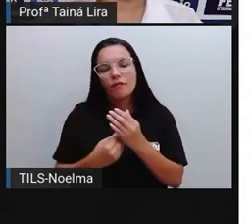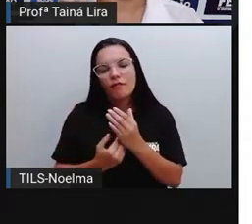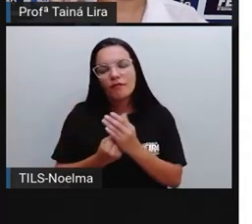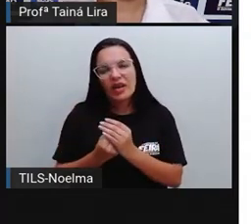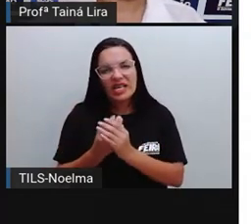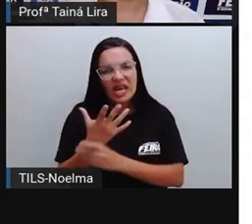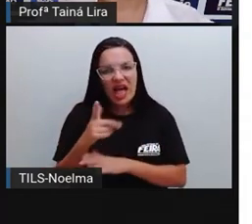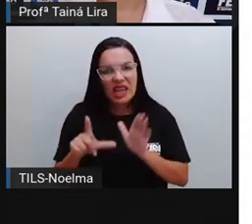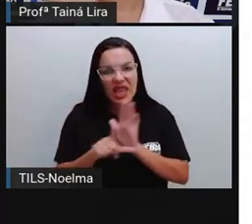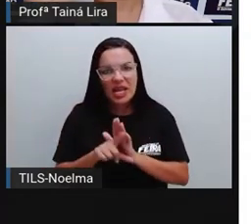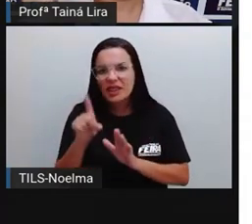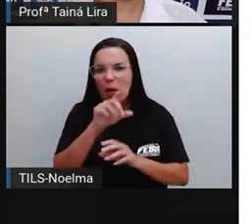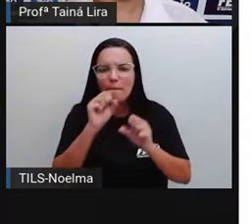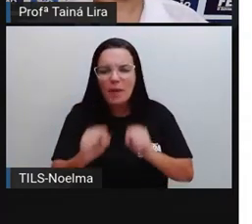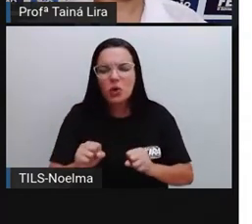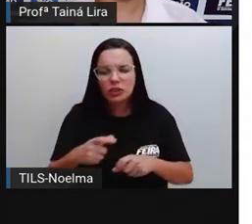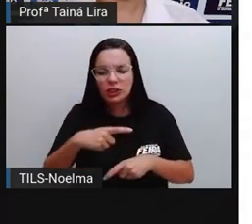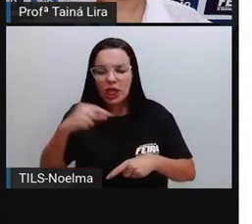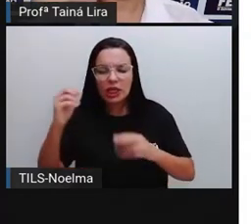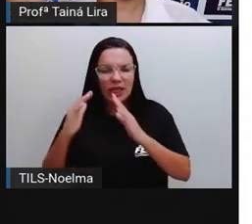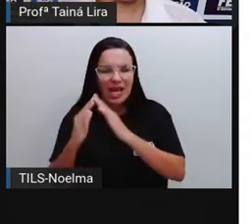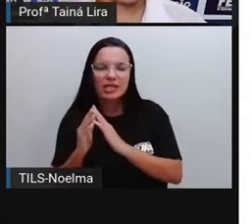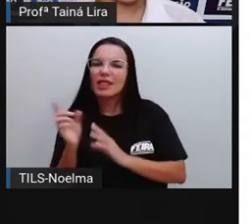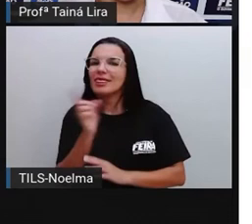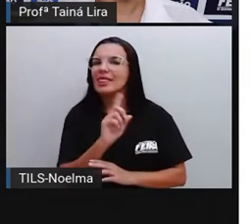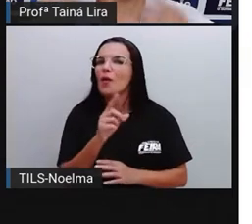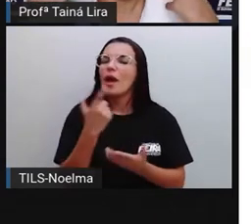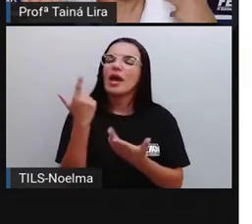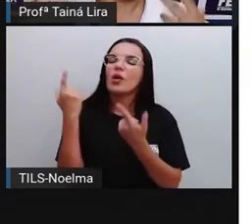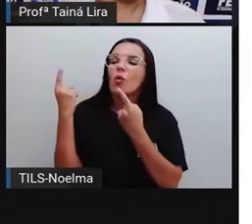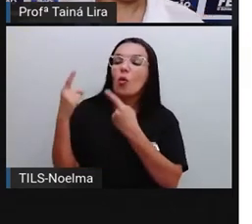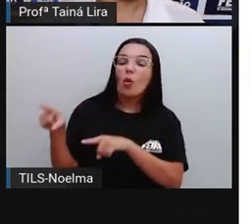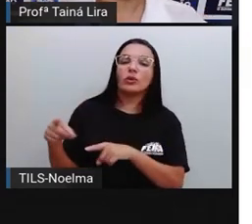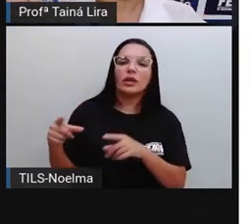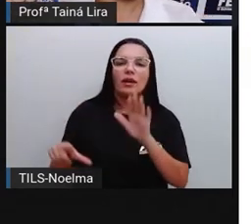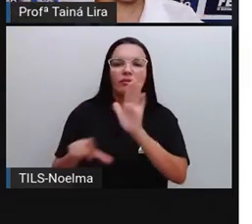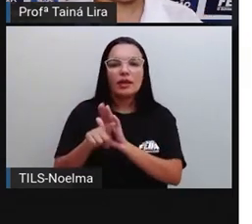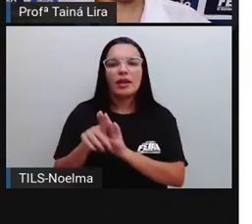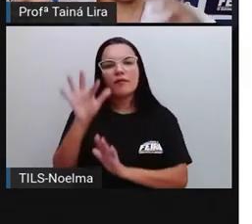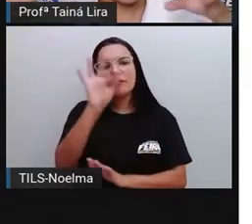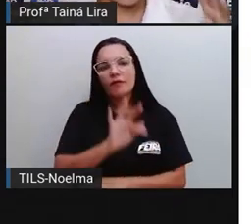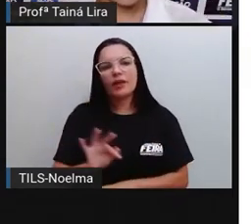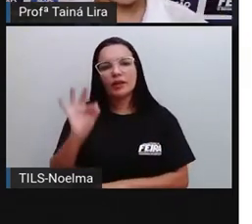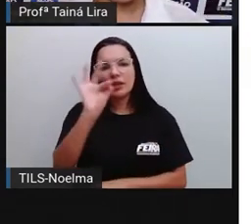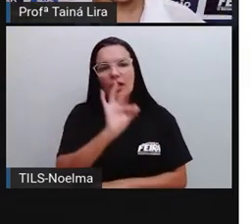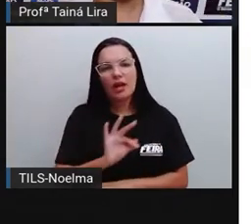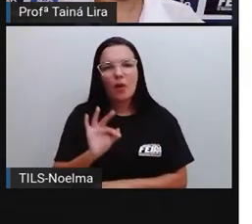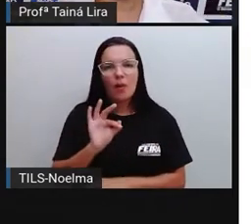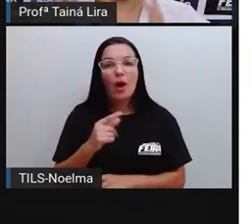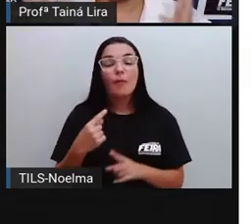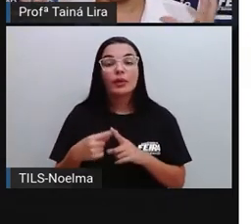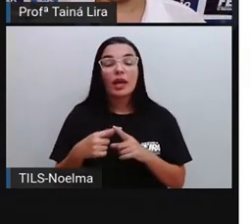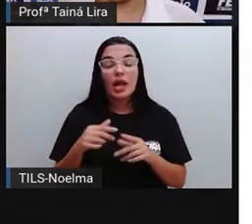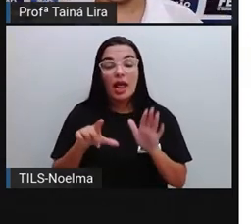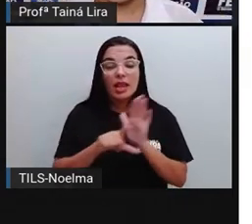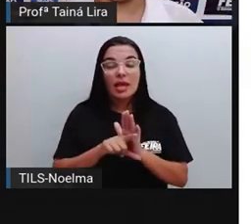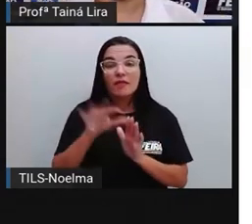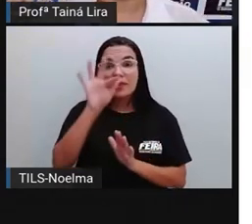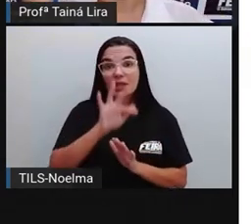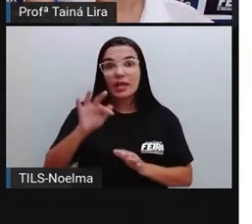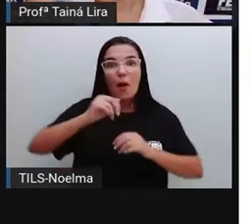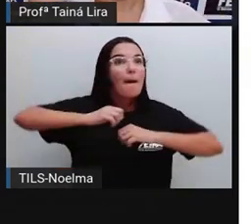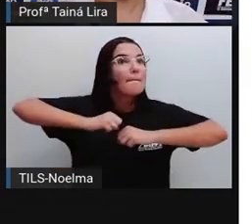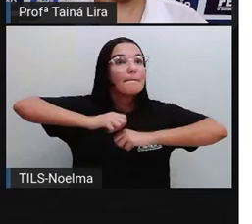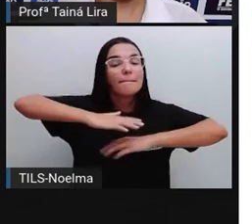tá bom? Então, porque a propícia vai contra o que determina a Constituição Federal, que é a lei maior do país.